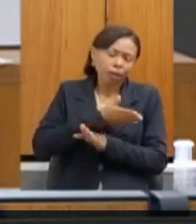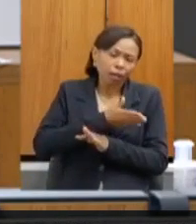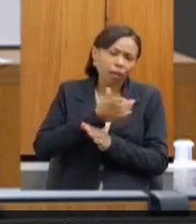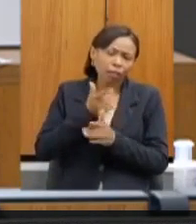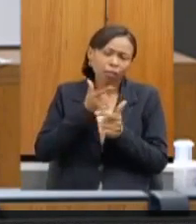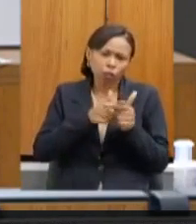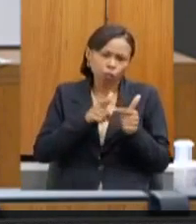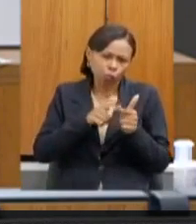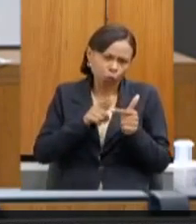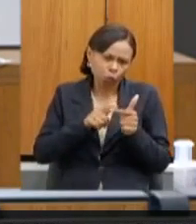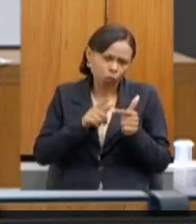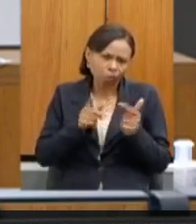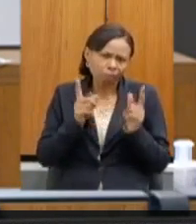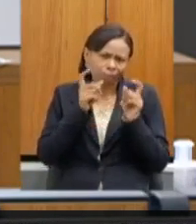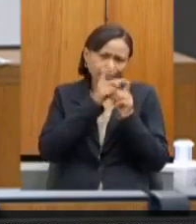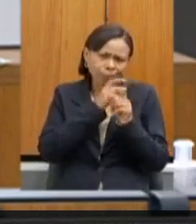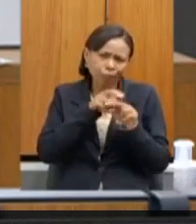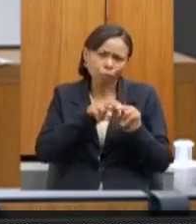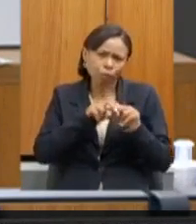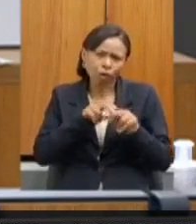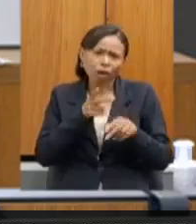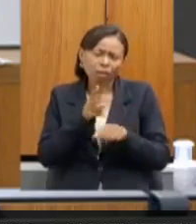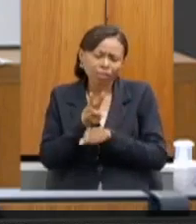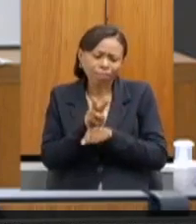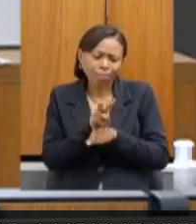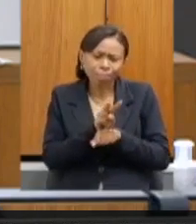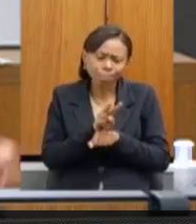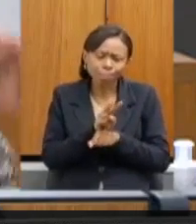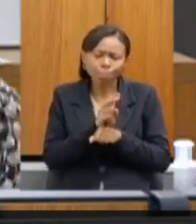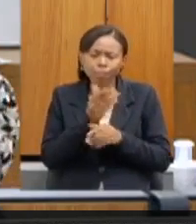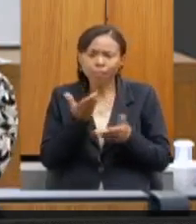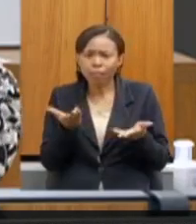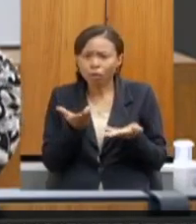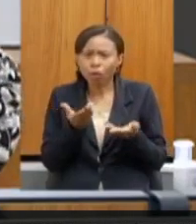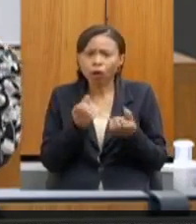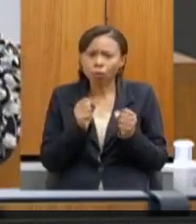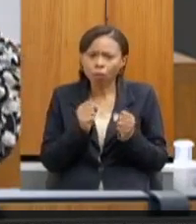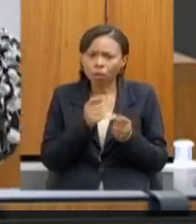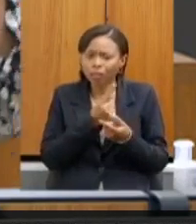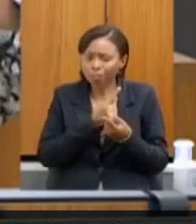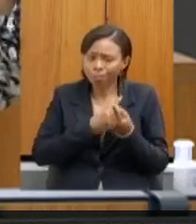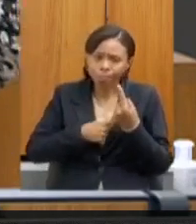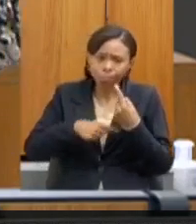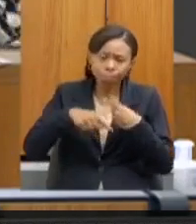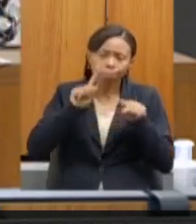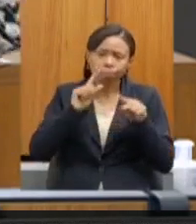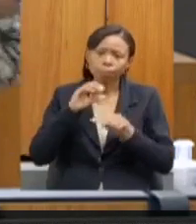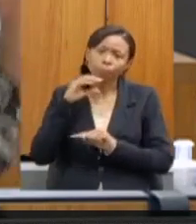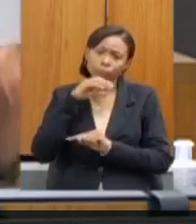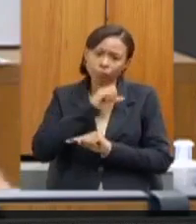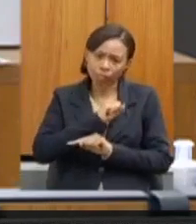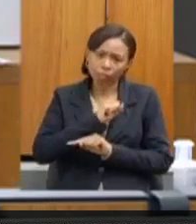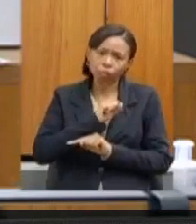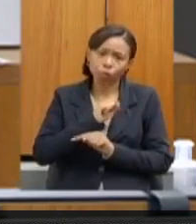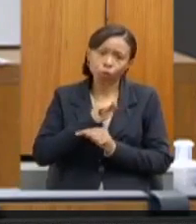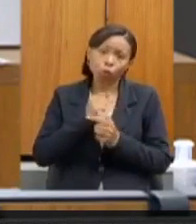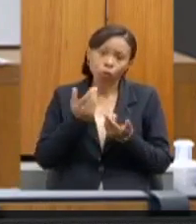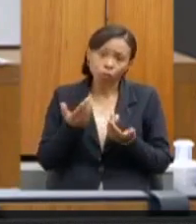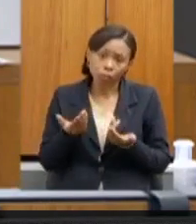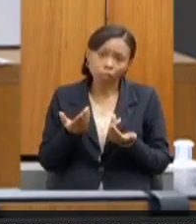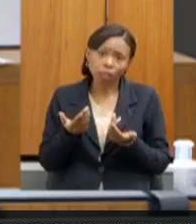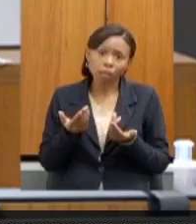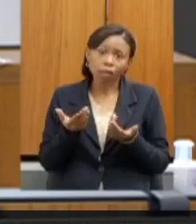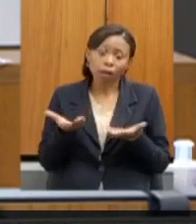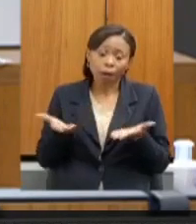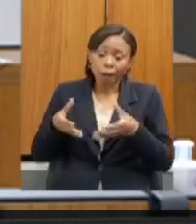de vistoria fossem superados, sejam superados o mais rápido possível a partir do estabelecimento da onda